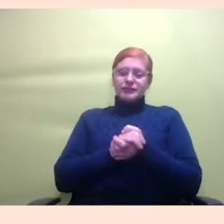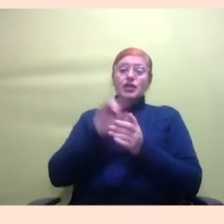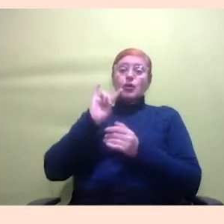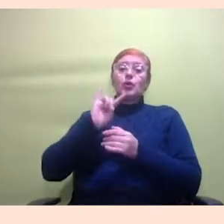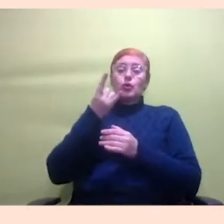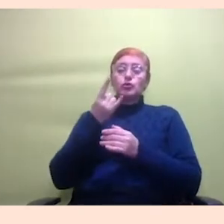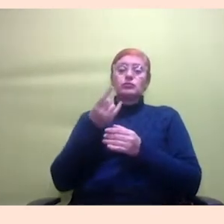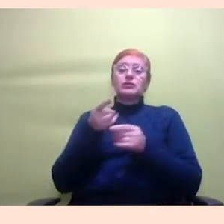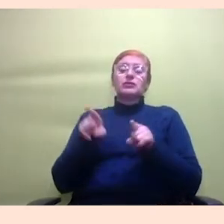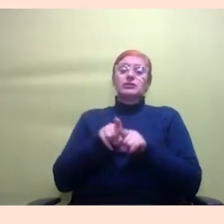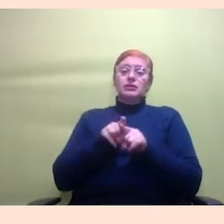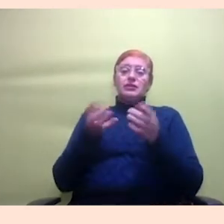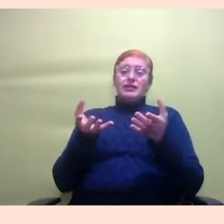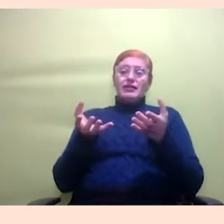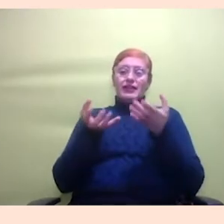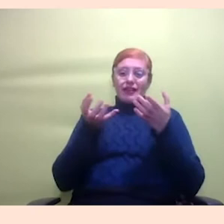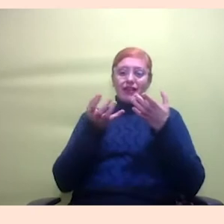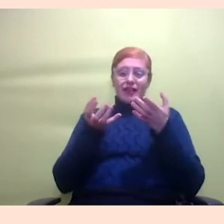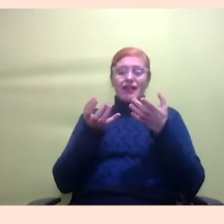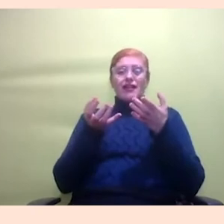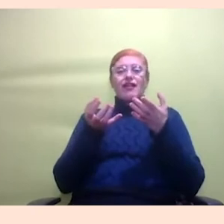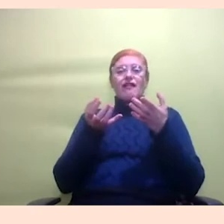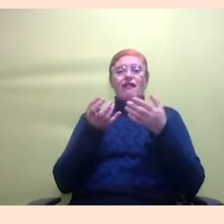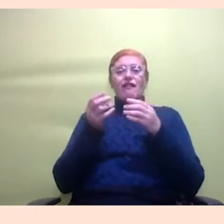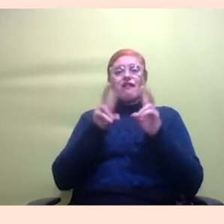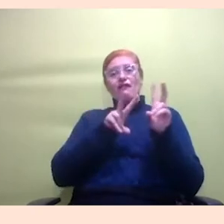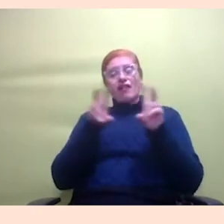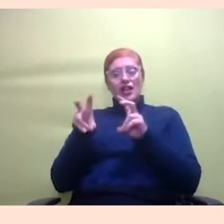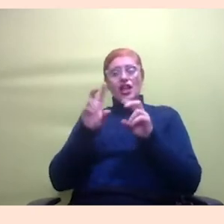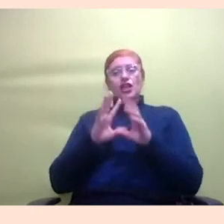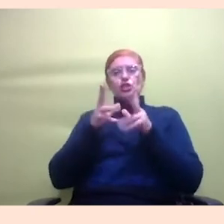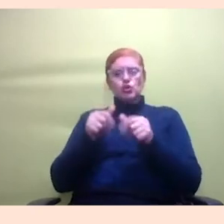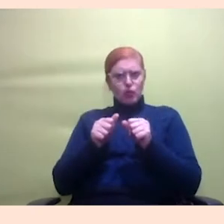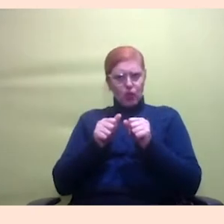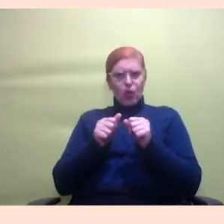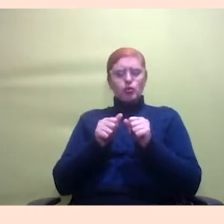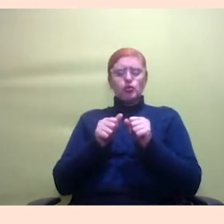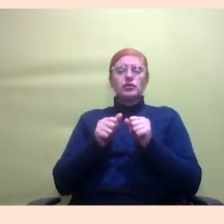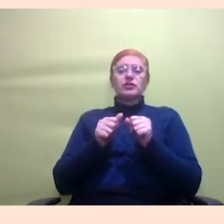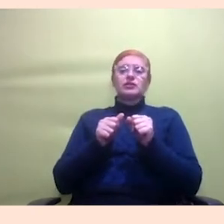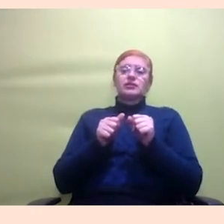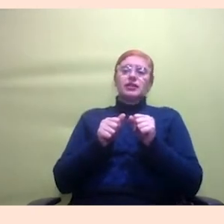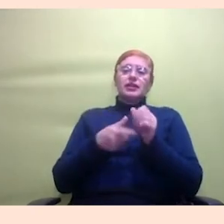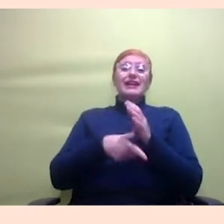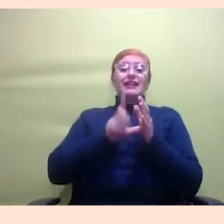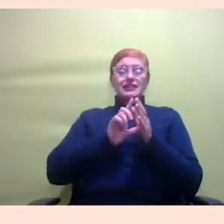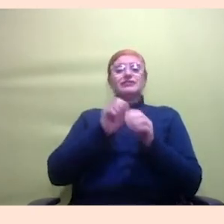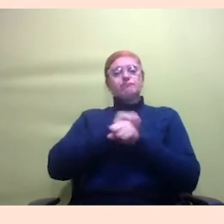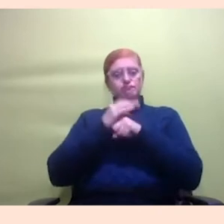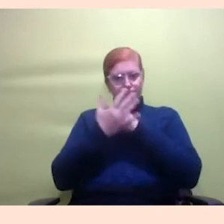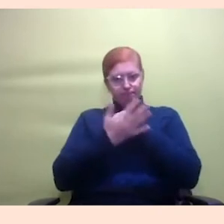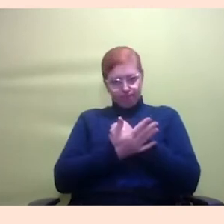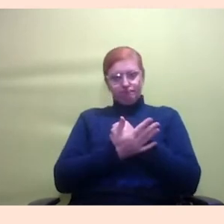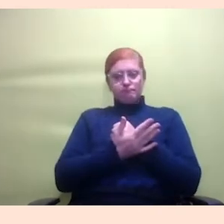trazer uma questão que eu acho que todo mundo que de alguma forma lidava antes da pandemia com o universo